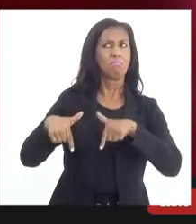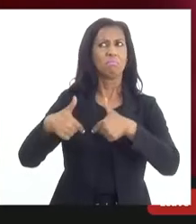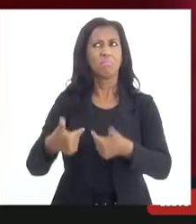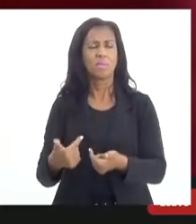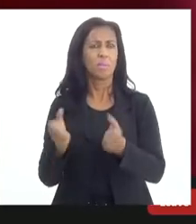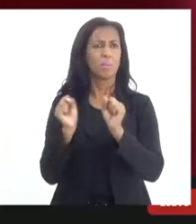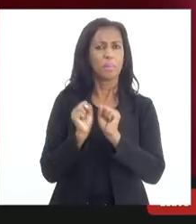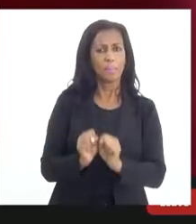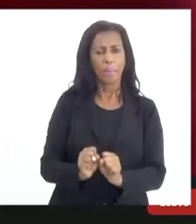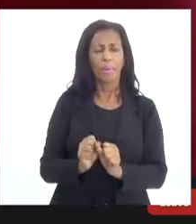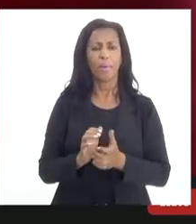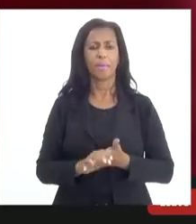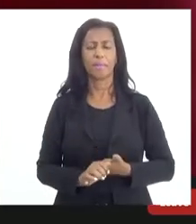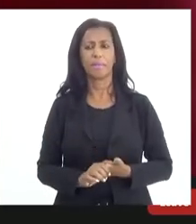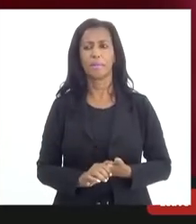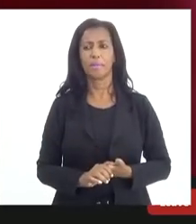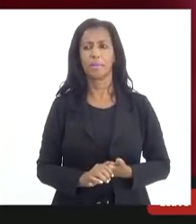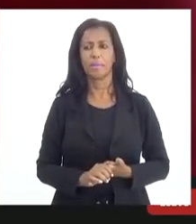possa